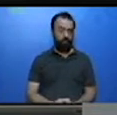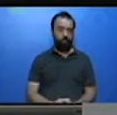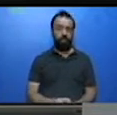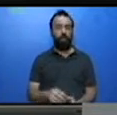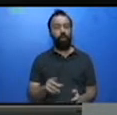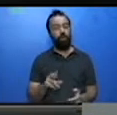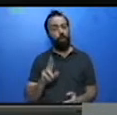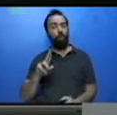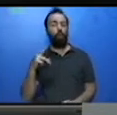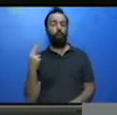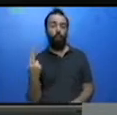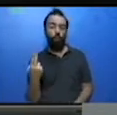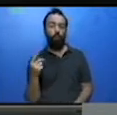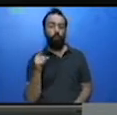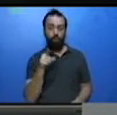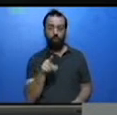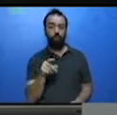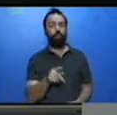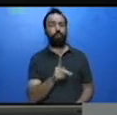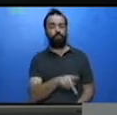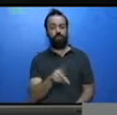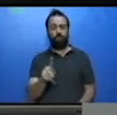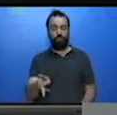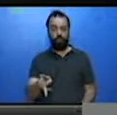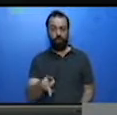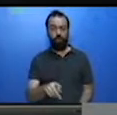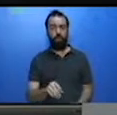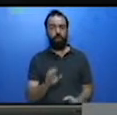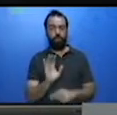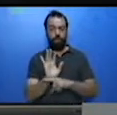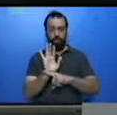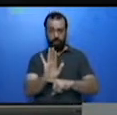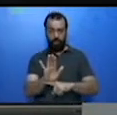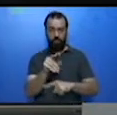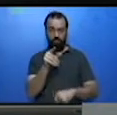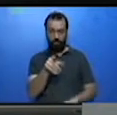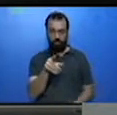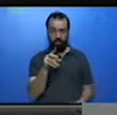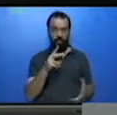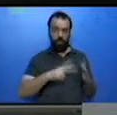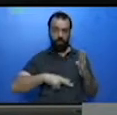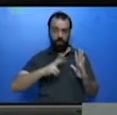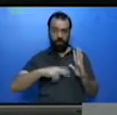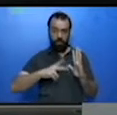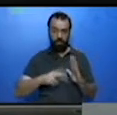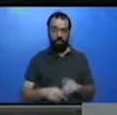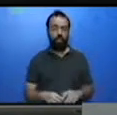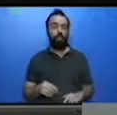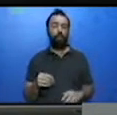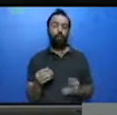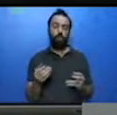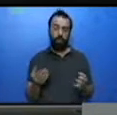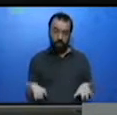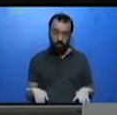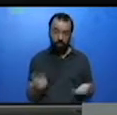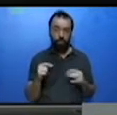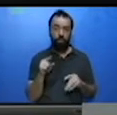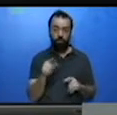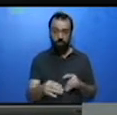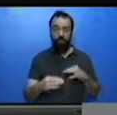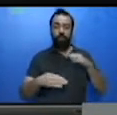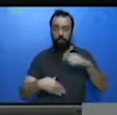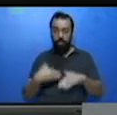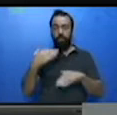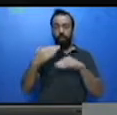professora pelo aplicativo. Assim, você estará desenvolvendo e